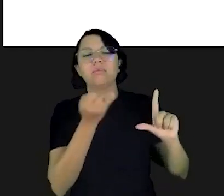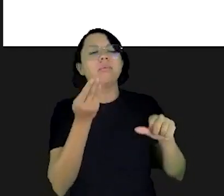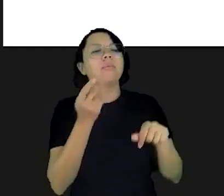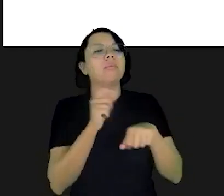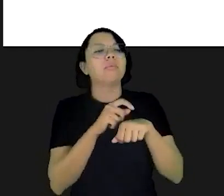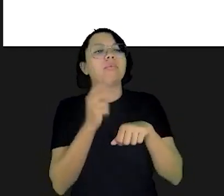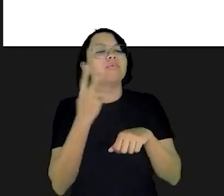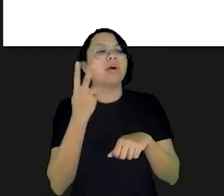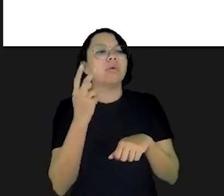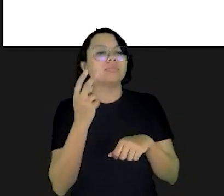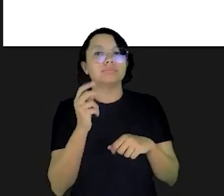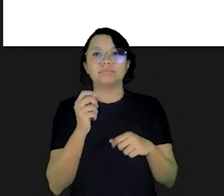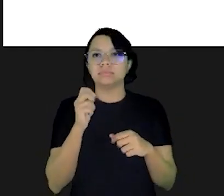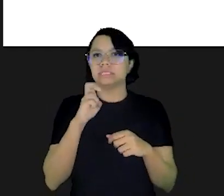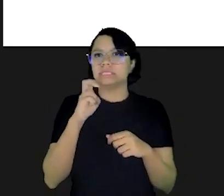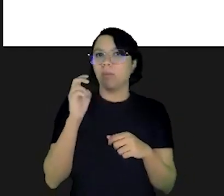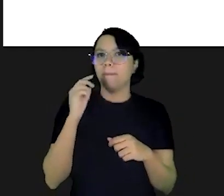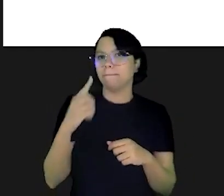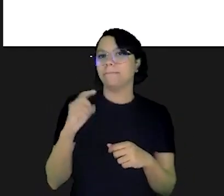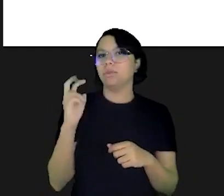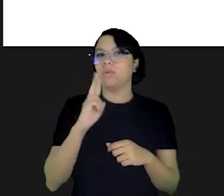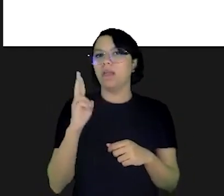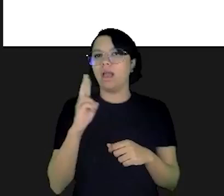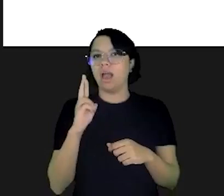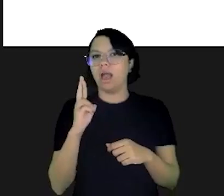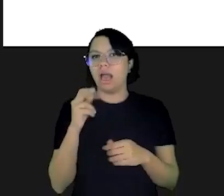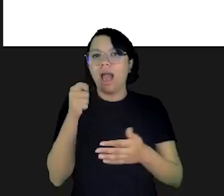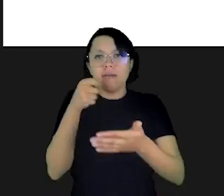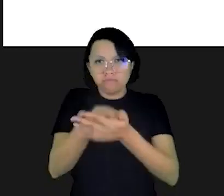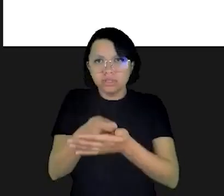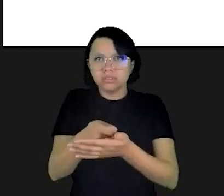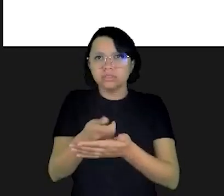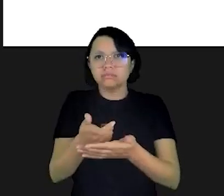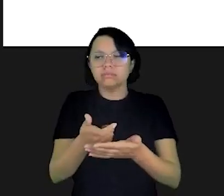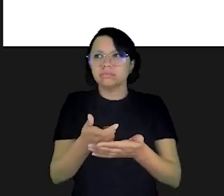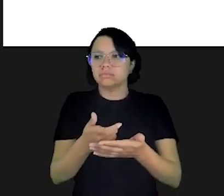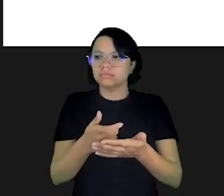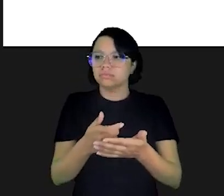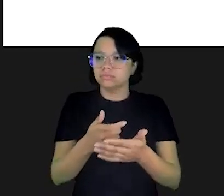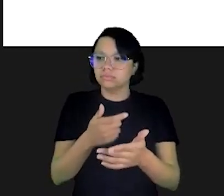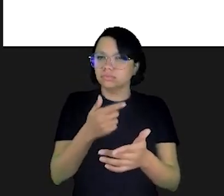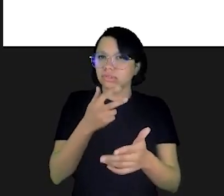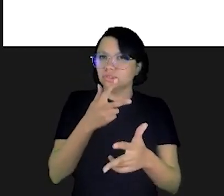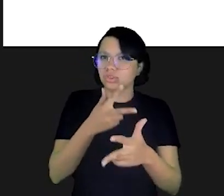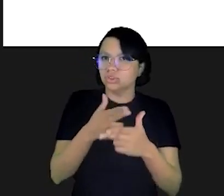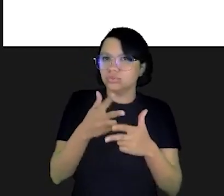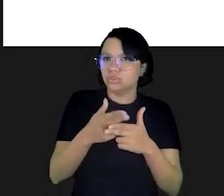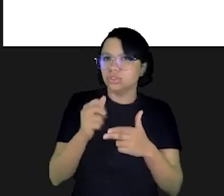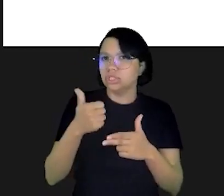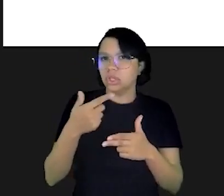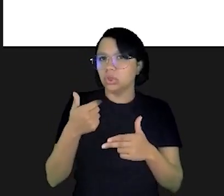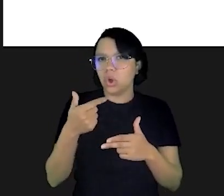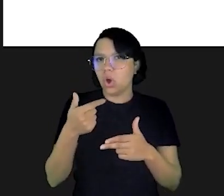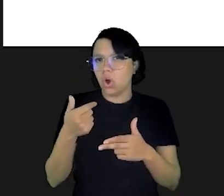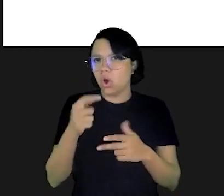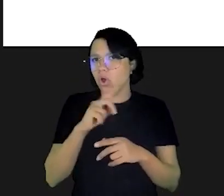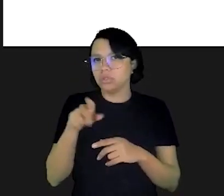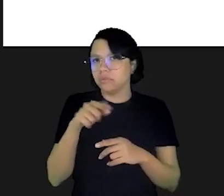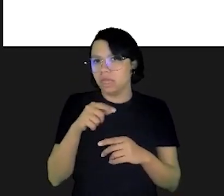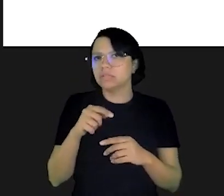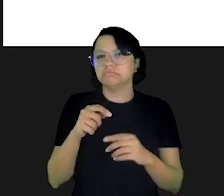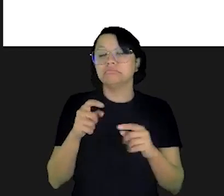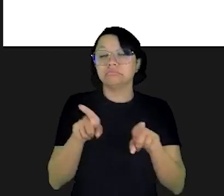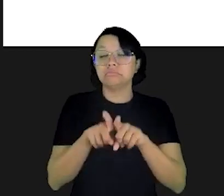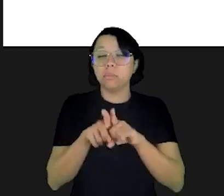loja para comprar uma tv por exemplo ah quanto é essa tv ah é 5 mil reais à vista e financiado em